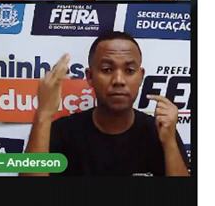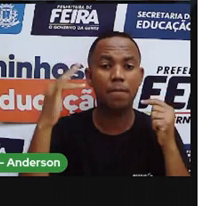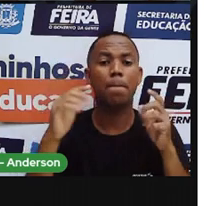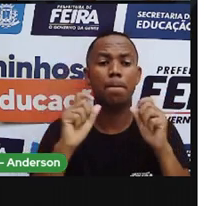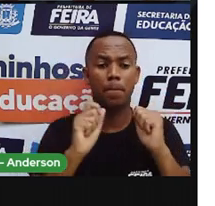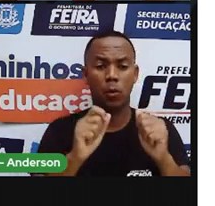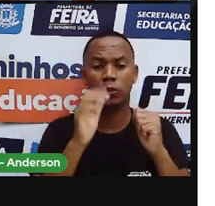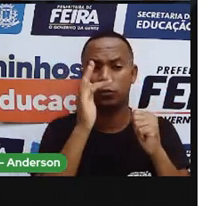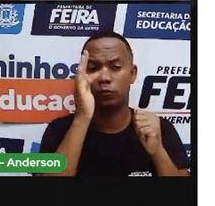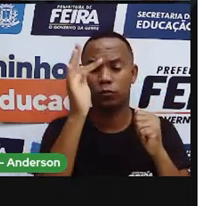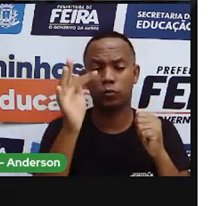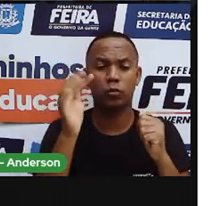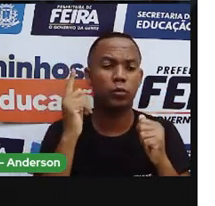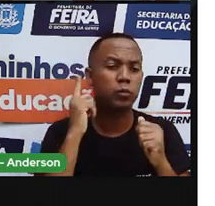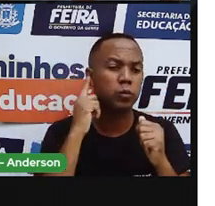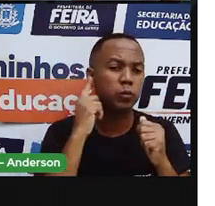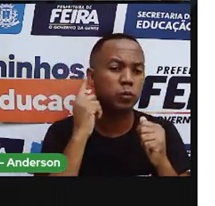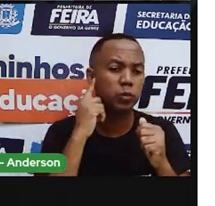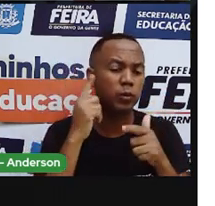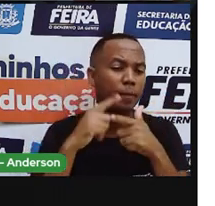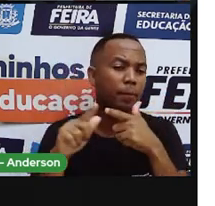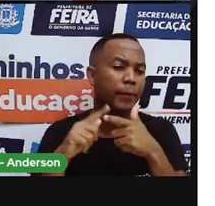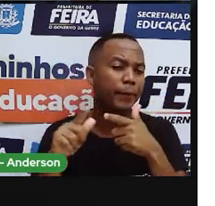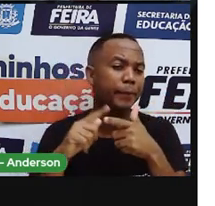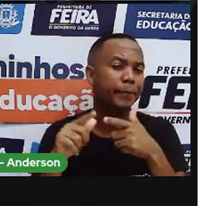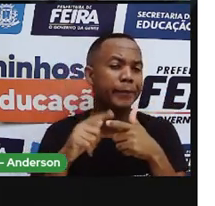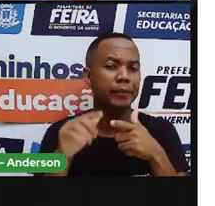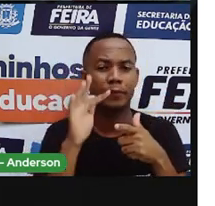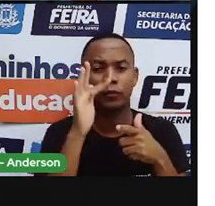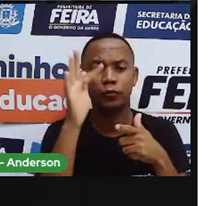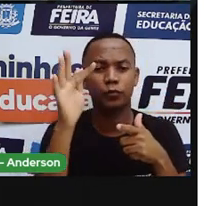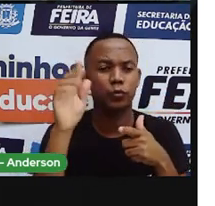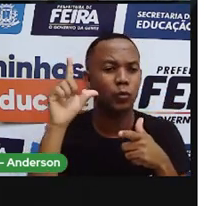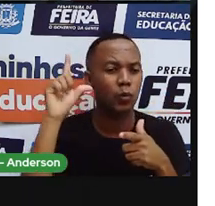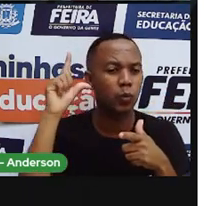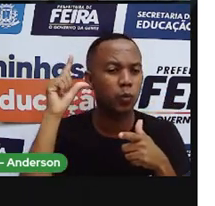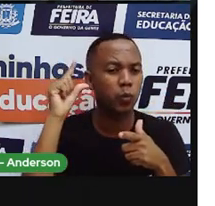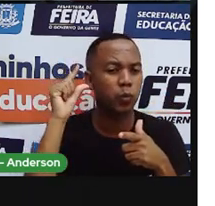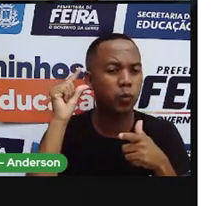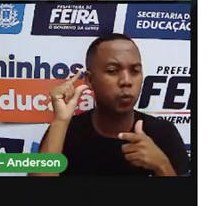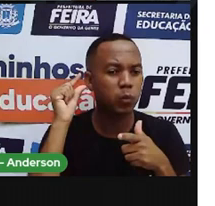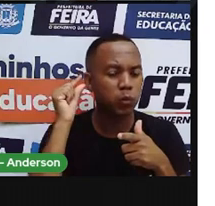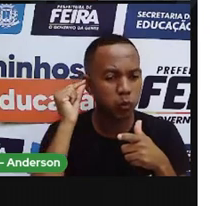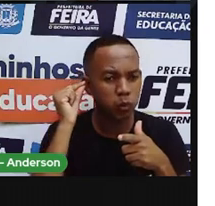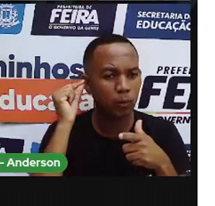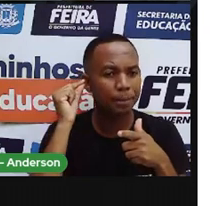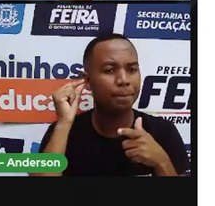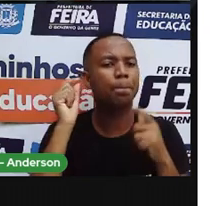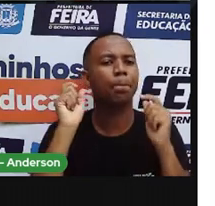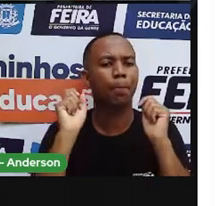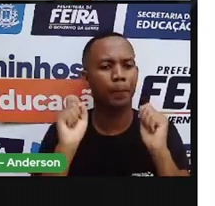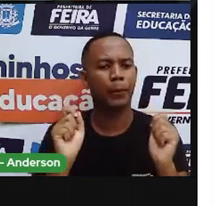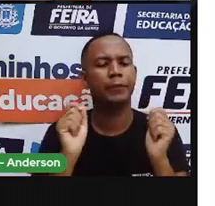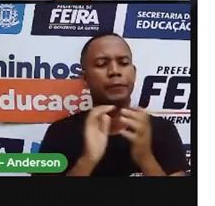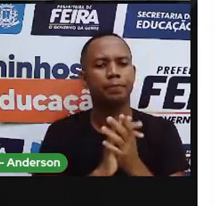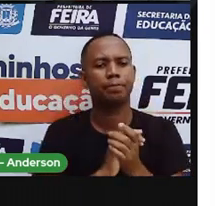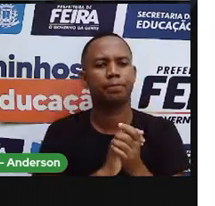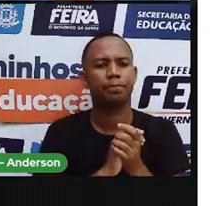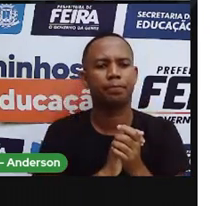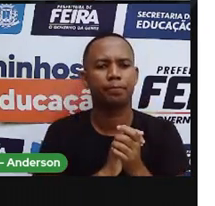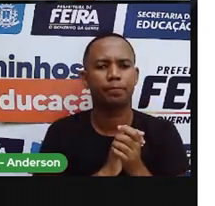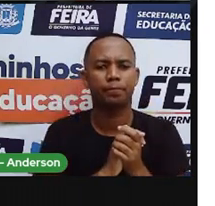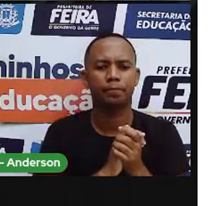alto. O seu o que? Os seus tífonos. Acabam ficando prejudicados. E pode causar até mesmo o que? A surdez.